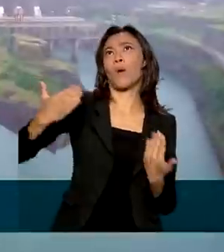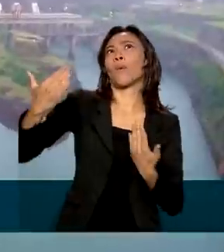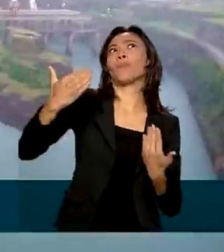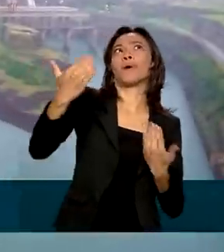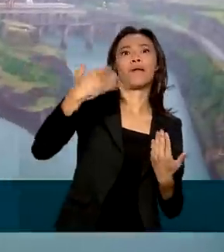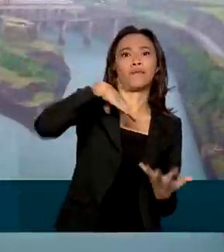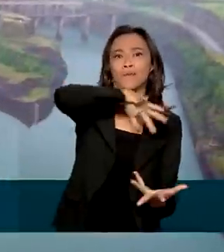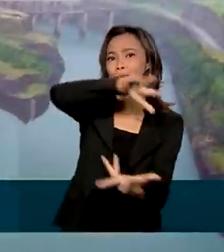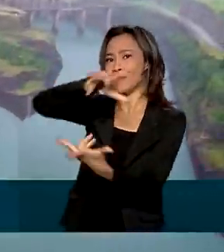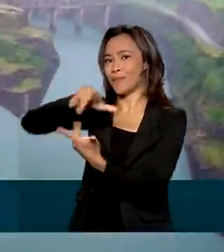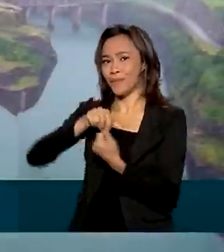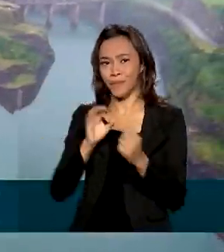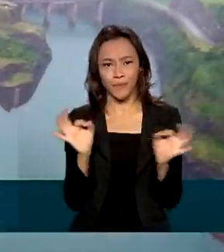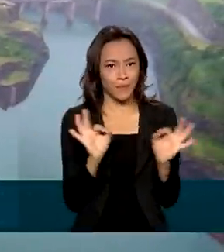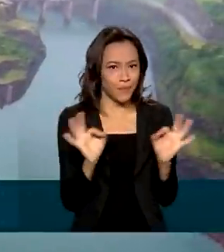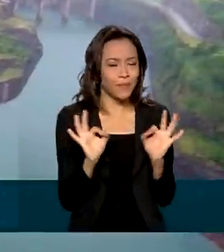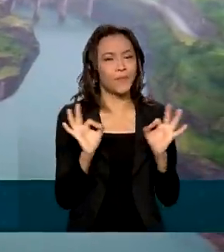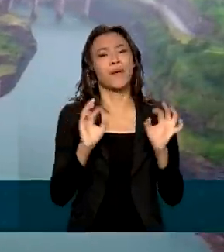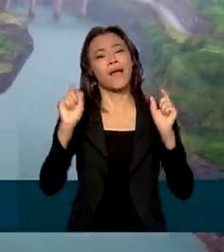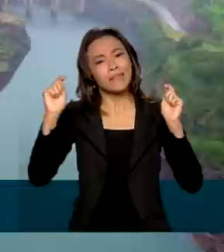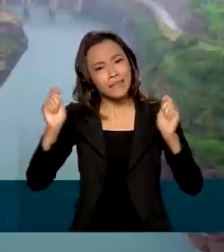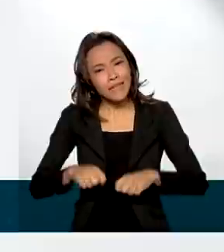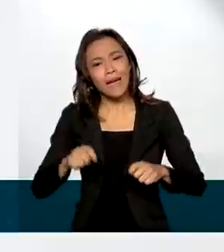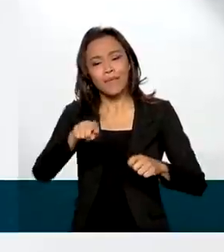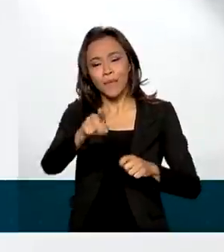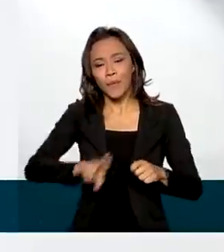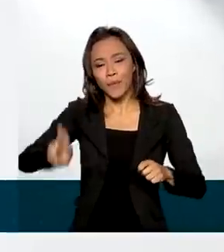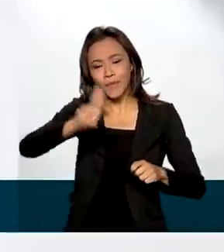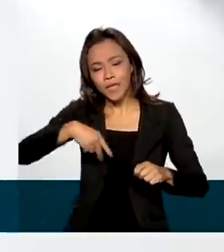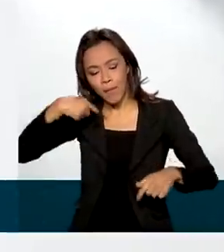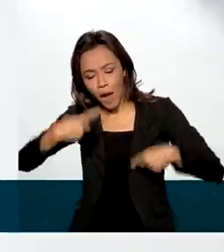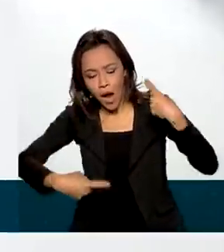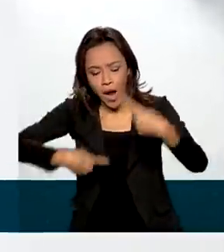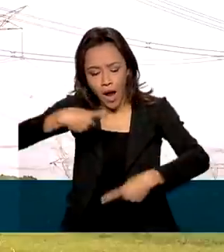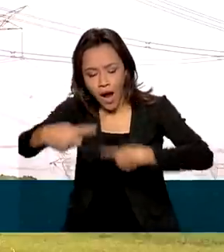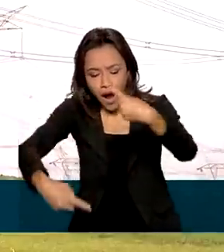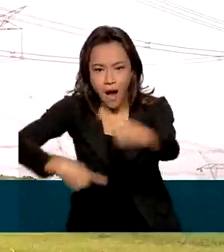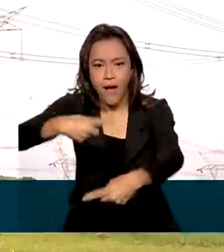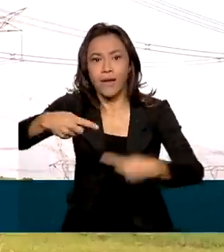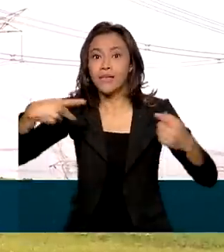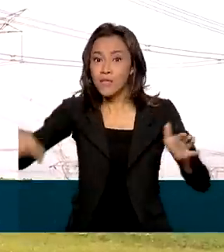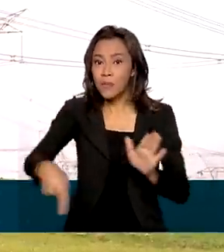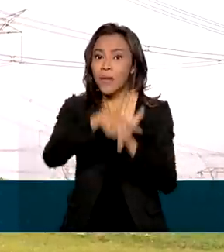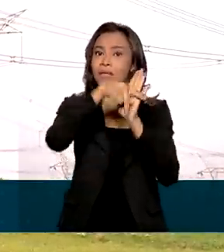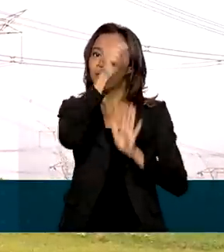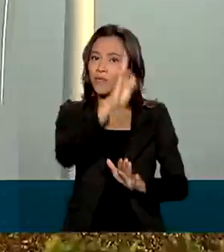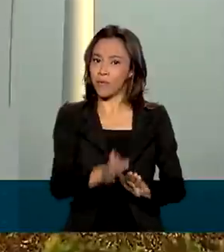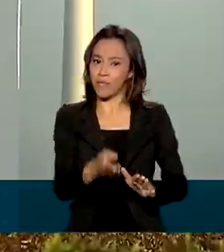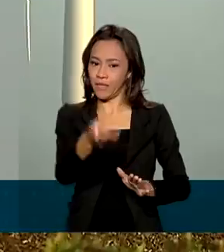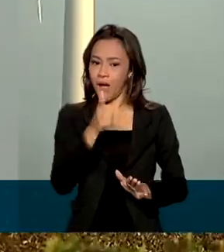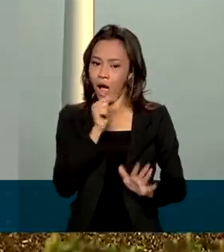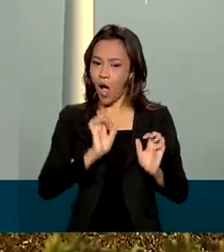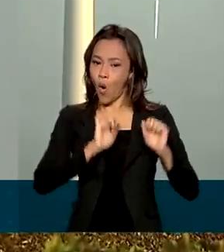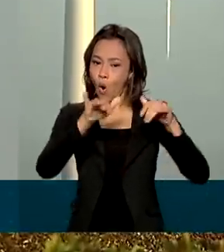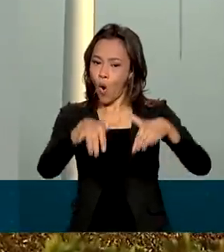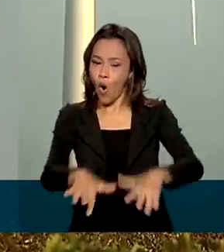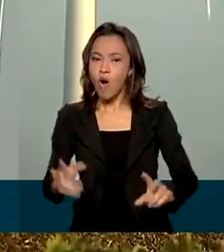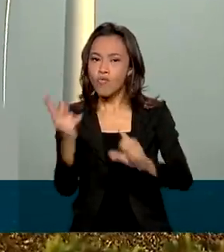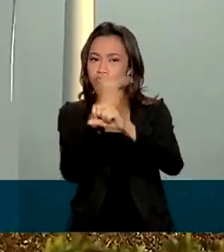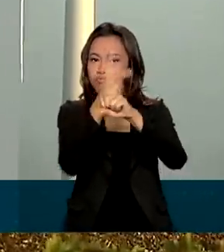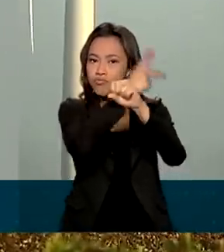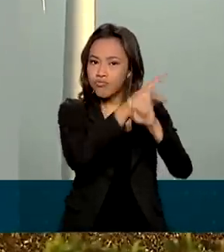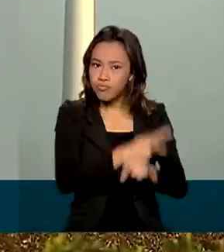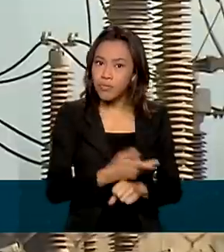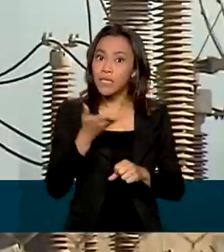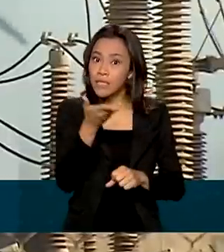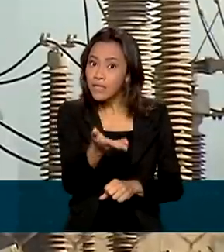em relação a isso, é limpa e renovável. Isso é um patrimônio nacional. O que nós temos é que tem um planejamento